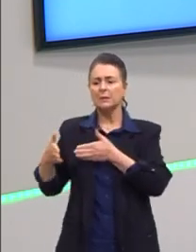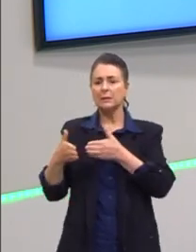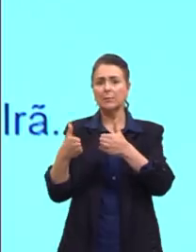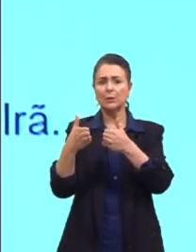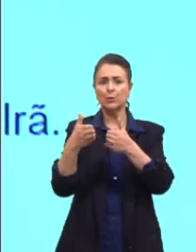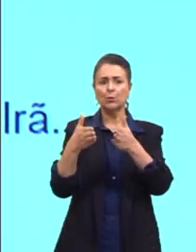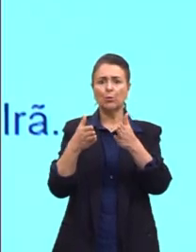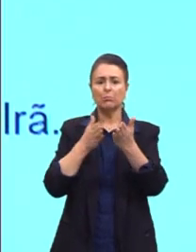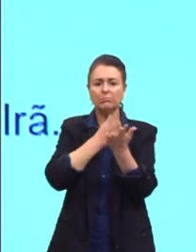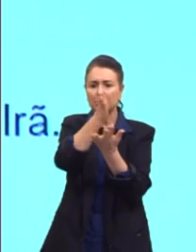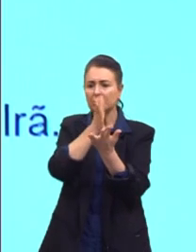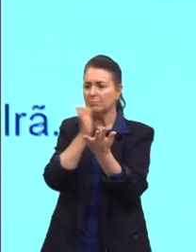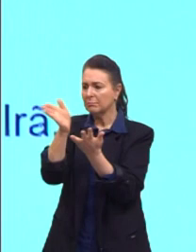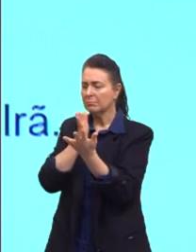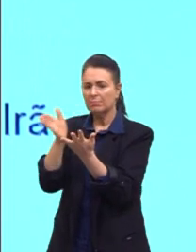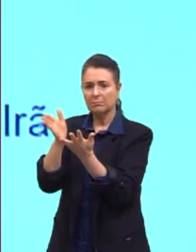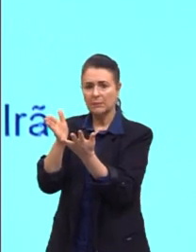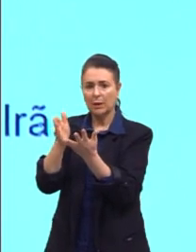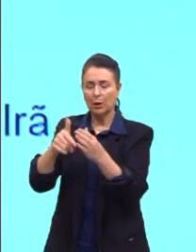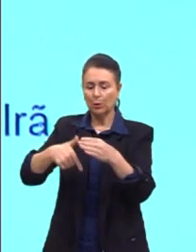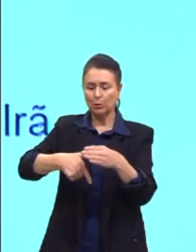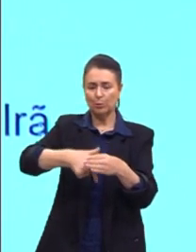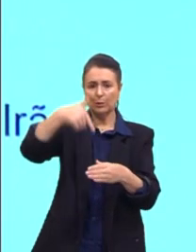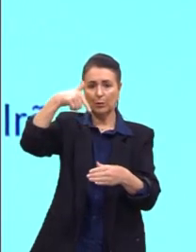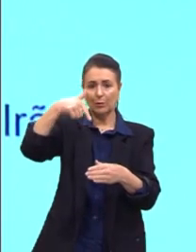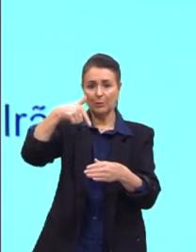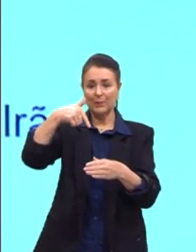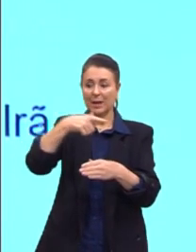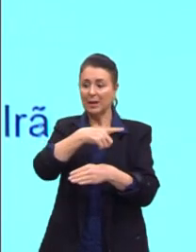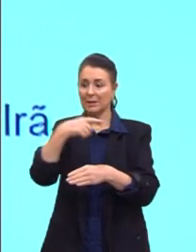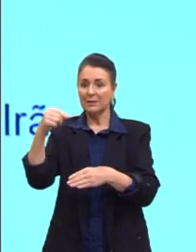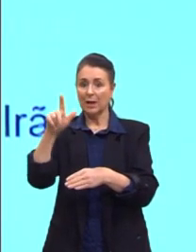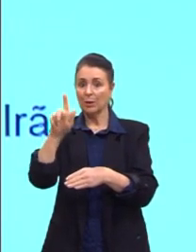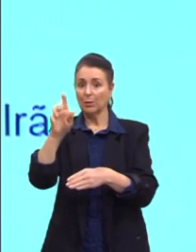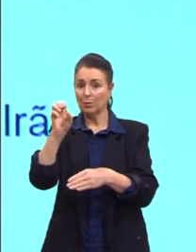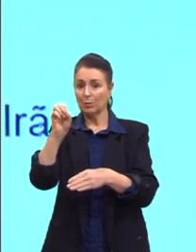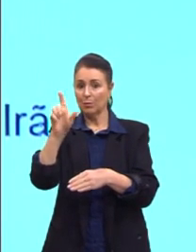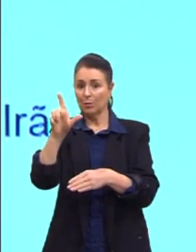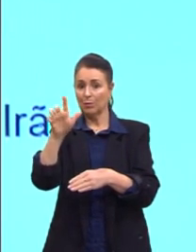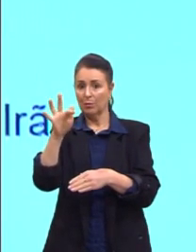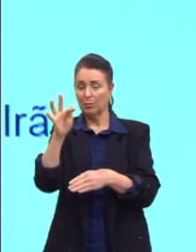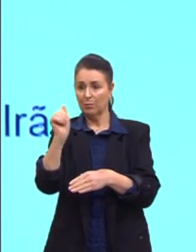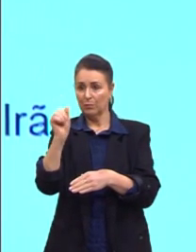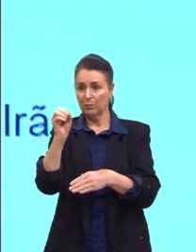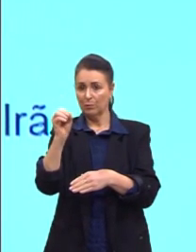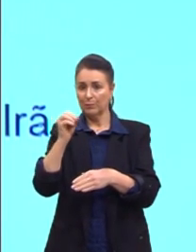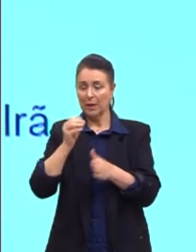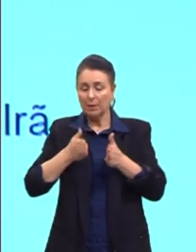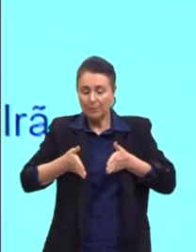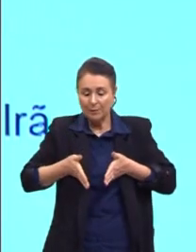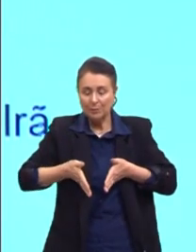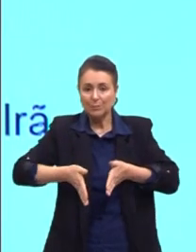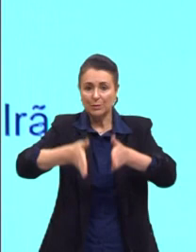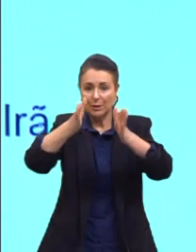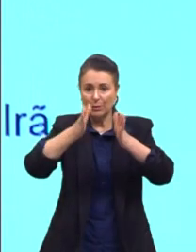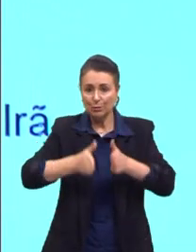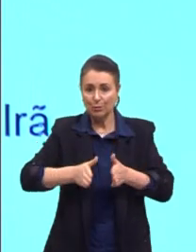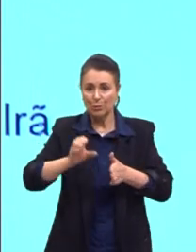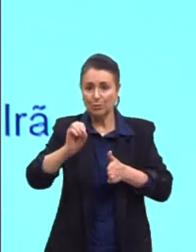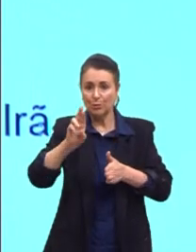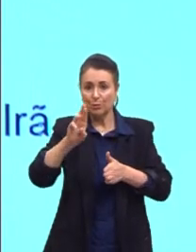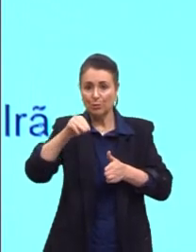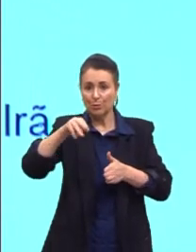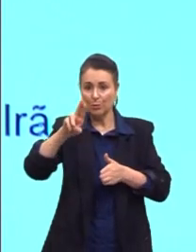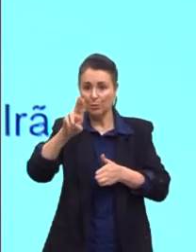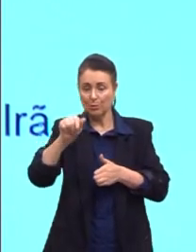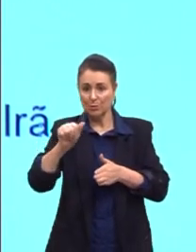petróleo faz. Ele sai do Golfo Pérsico, passa pelo Estreito de Omurs, como eu falei para vocês, tem essa relação com o